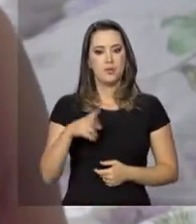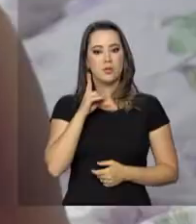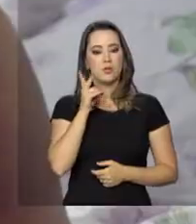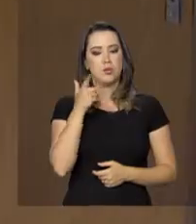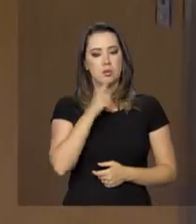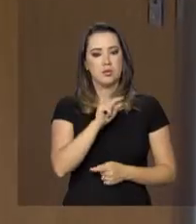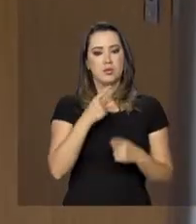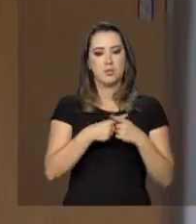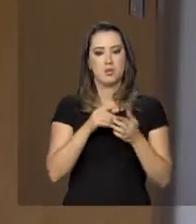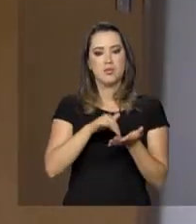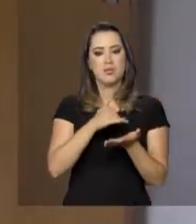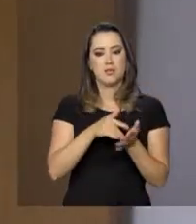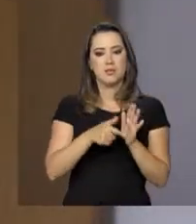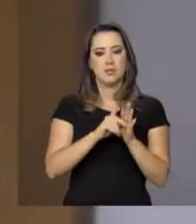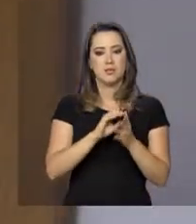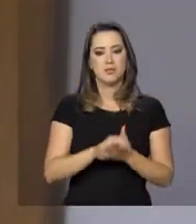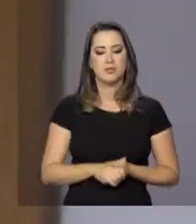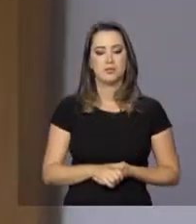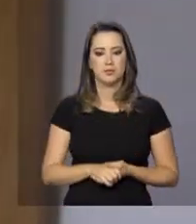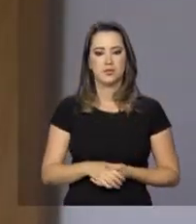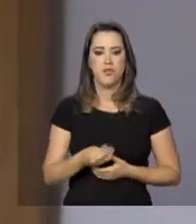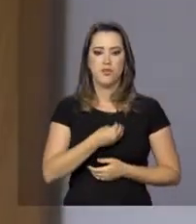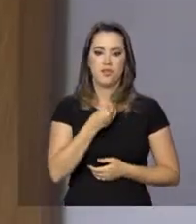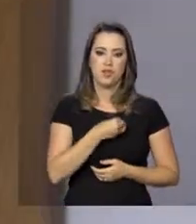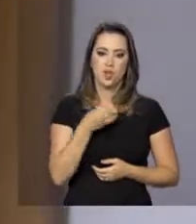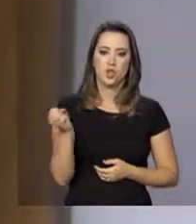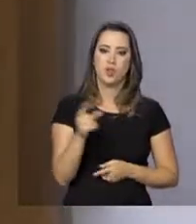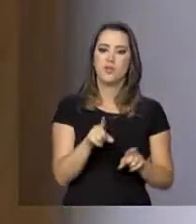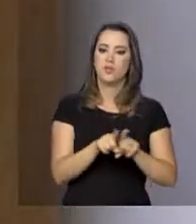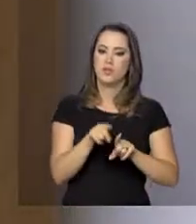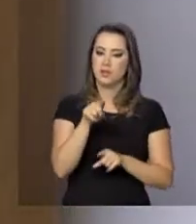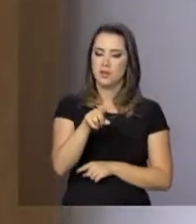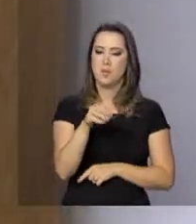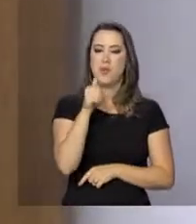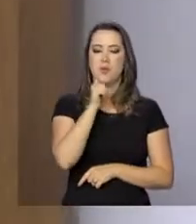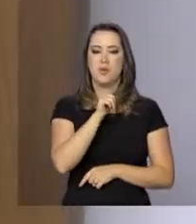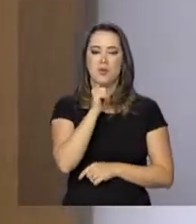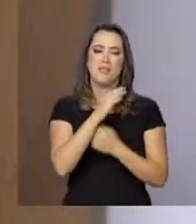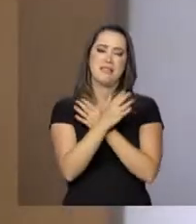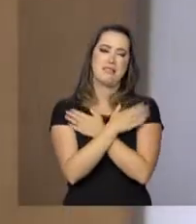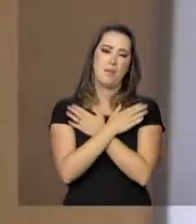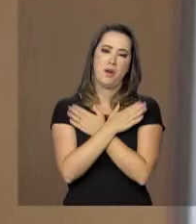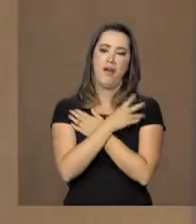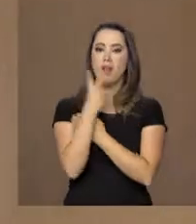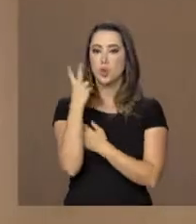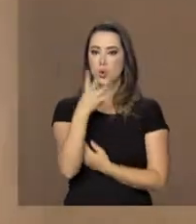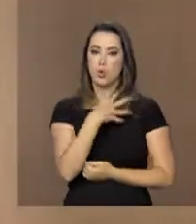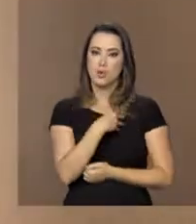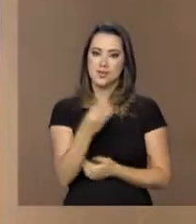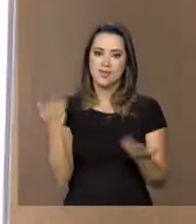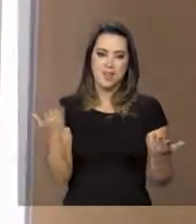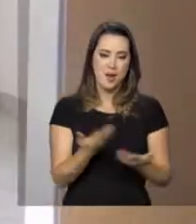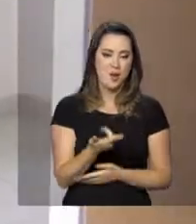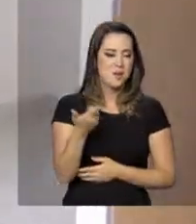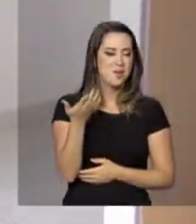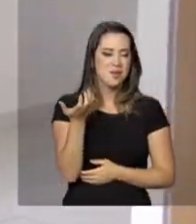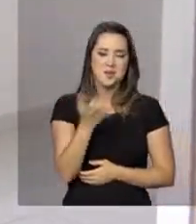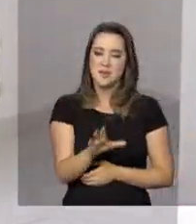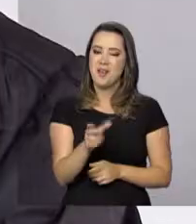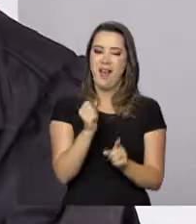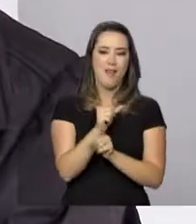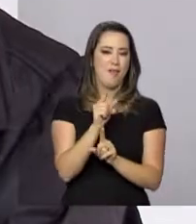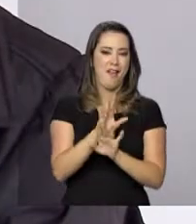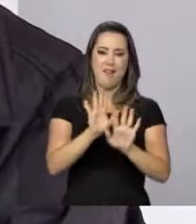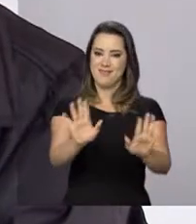a inscrição. Vida nova também para a Elaine, desempregada e com duas filhas, agora ela não quer mais saber de